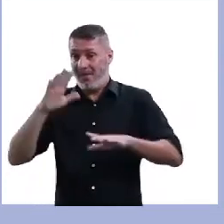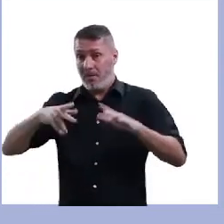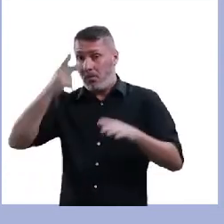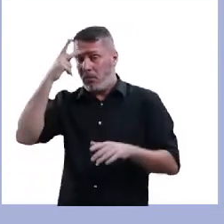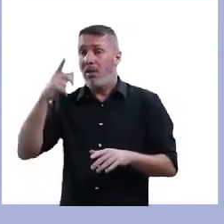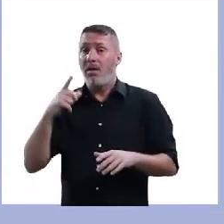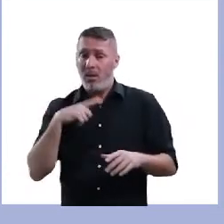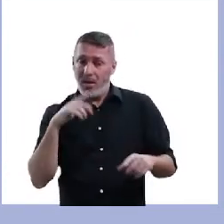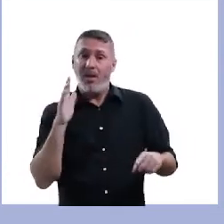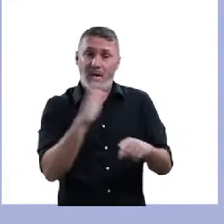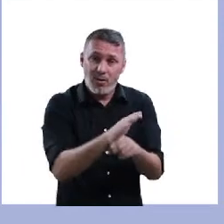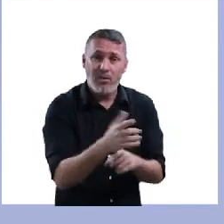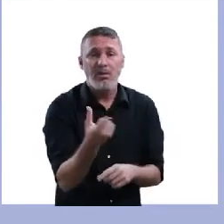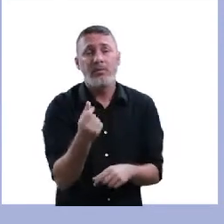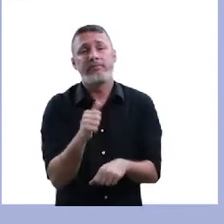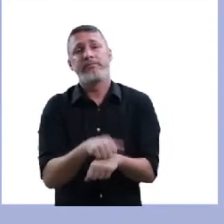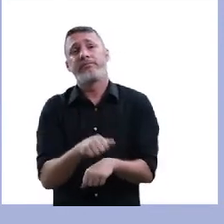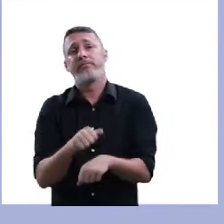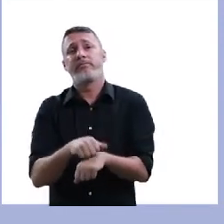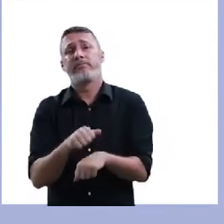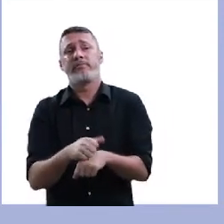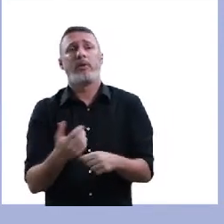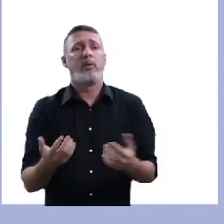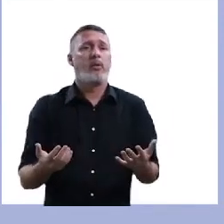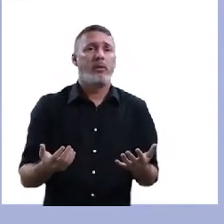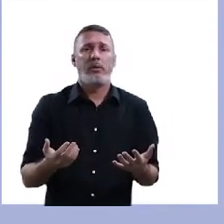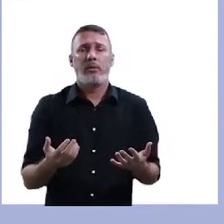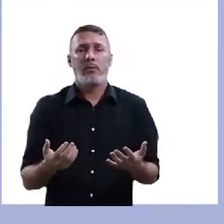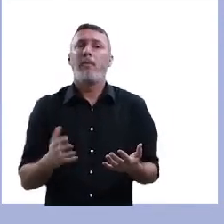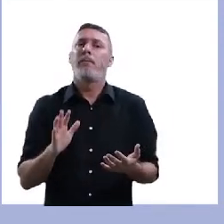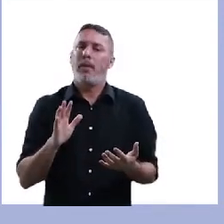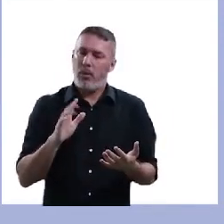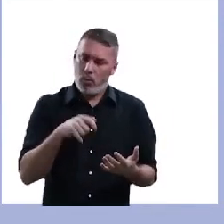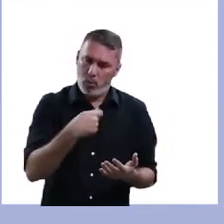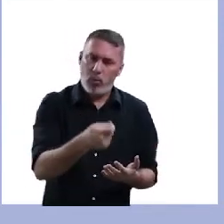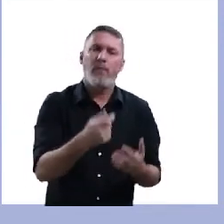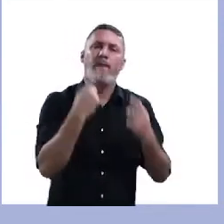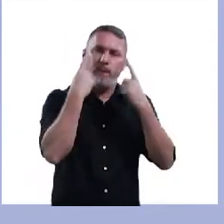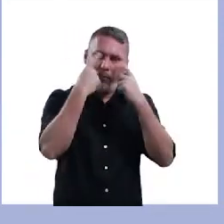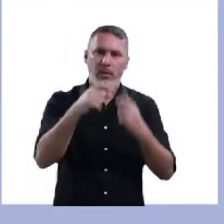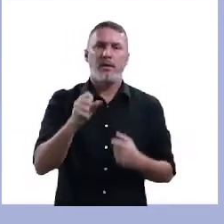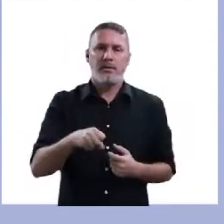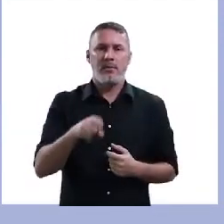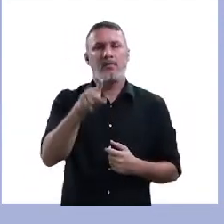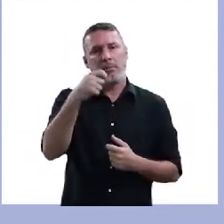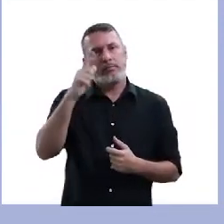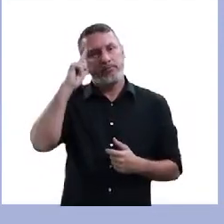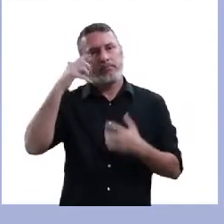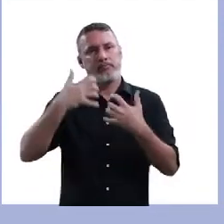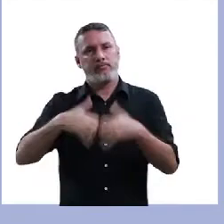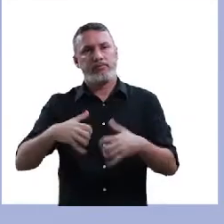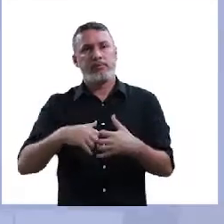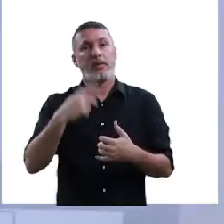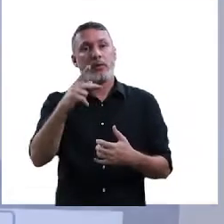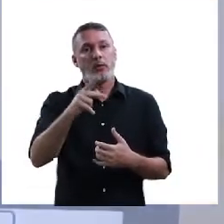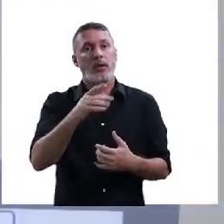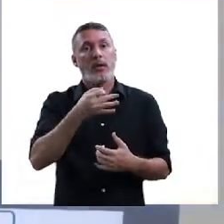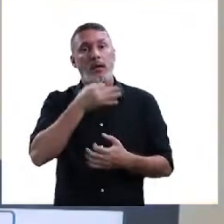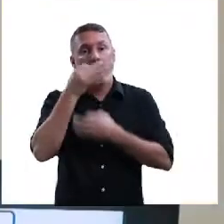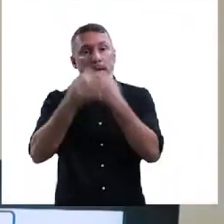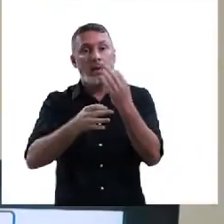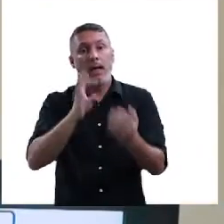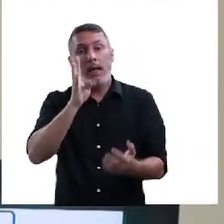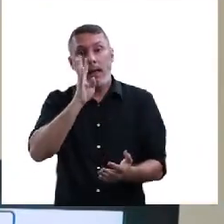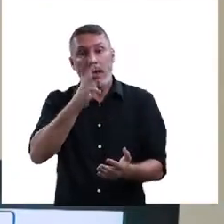às vezes, eu vou negar porque eu não tenho condições financeiras. Sim, mas é uma violência. E é uma crítica que você precisa colocar.